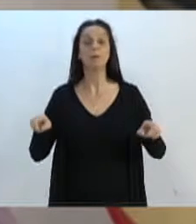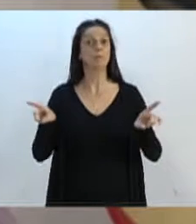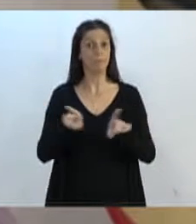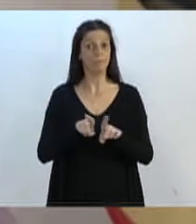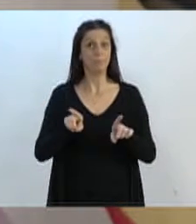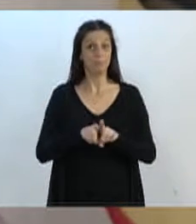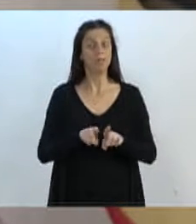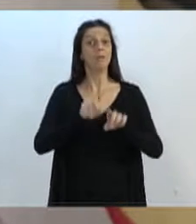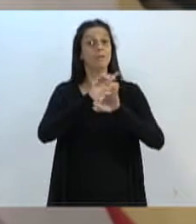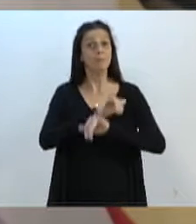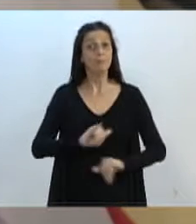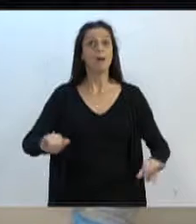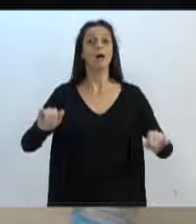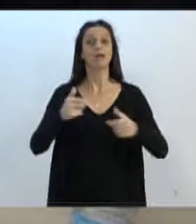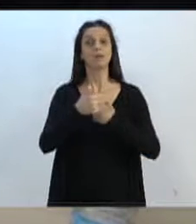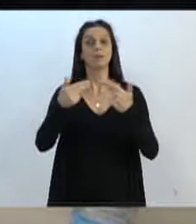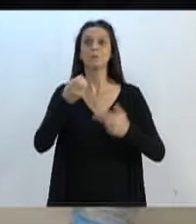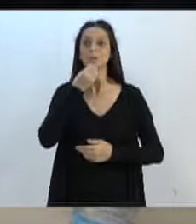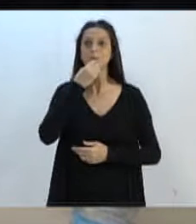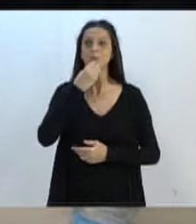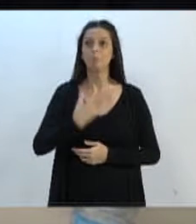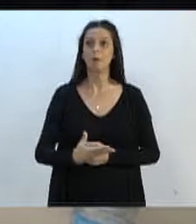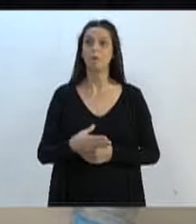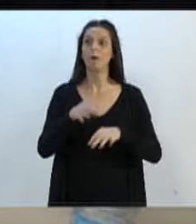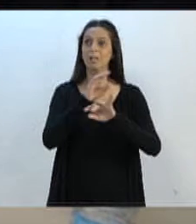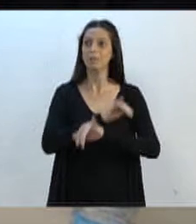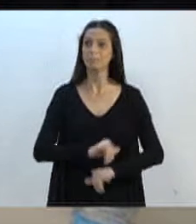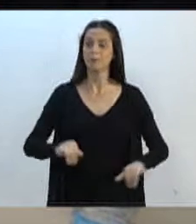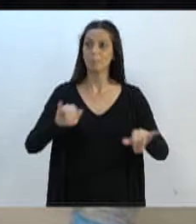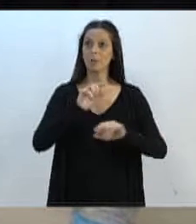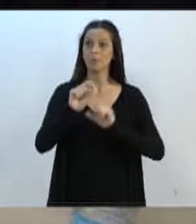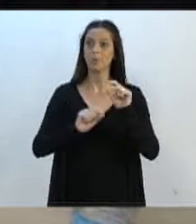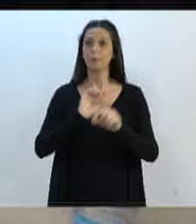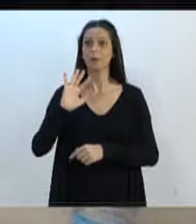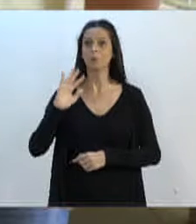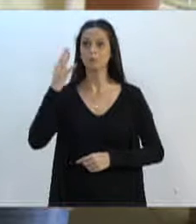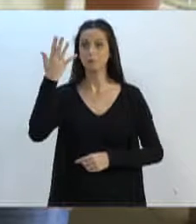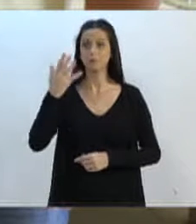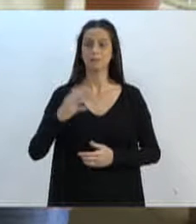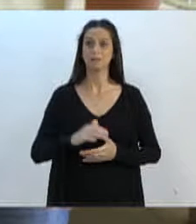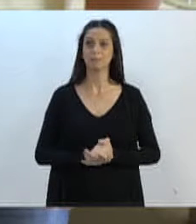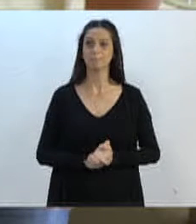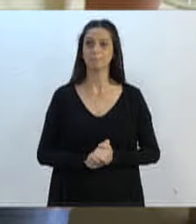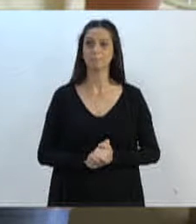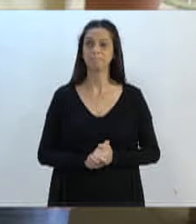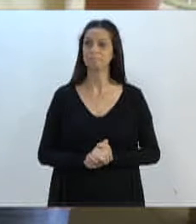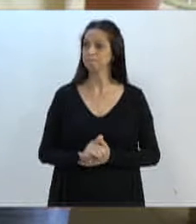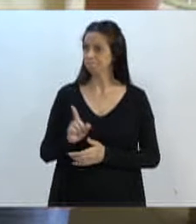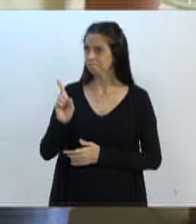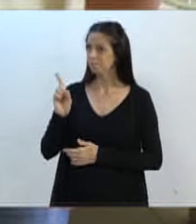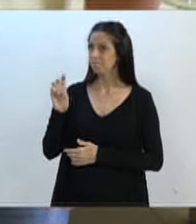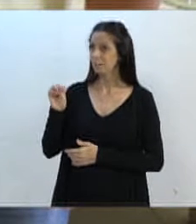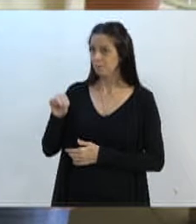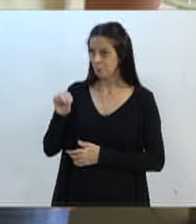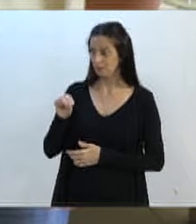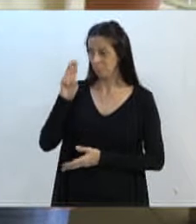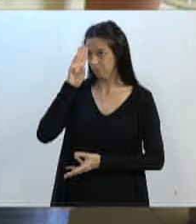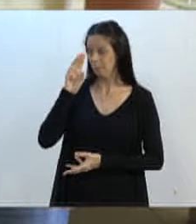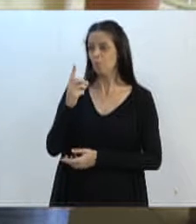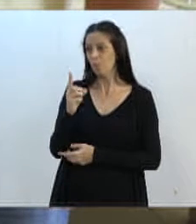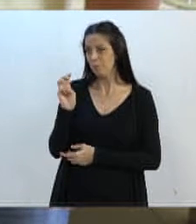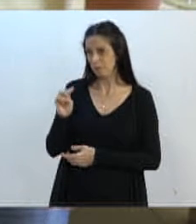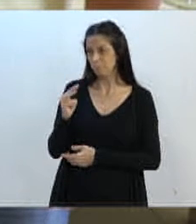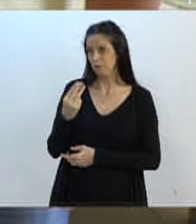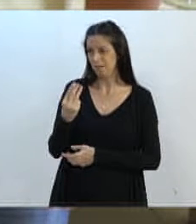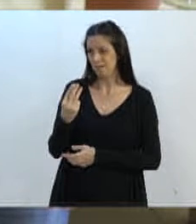algo de bom pela cidade, informando o que está acontecendo. Um minuto, presidente, depois a gente tem mais um minuto e meio. Mais um